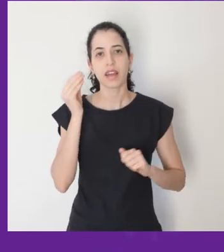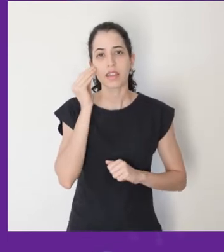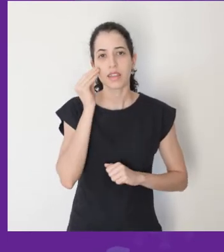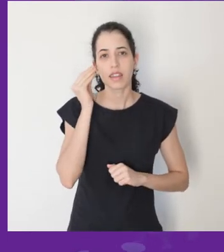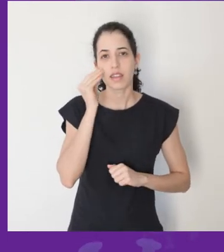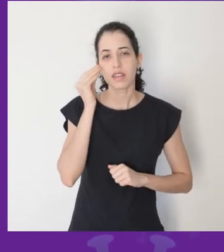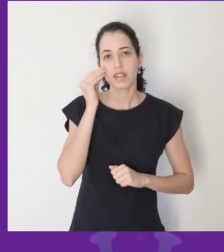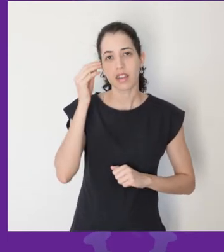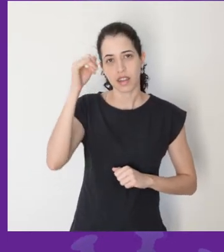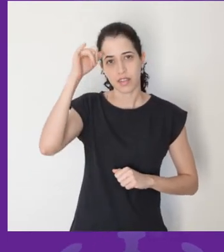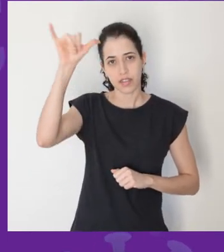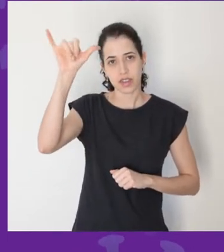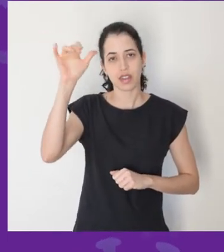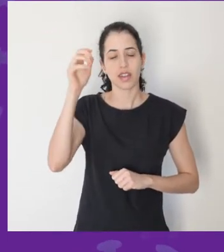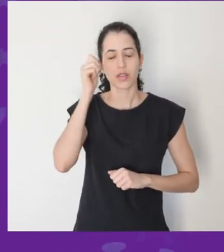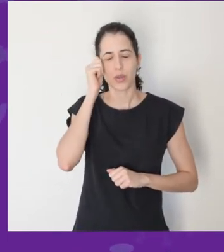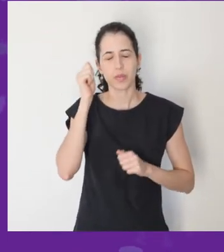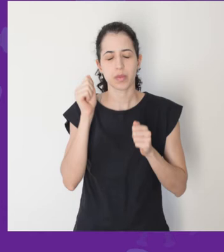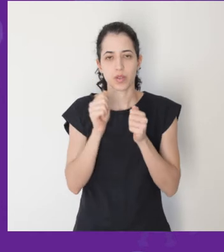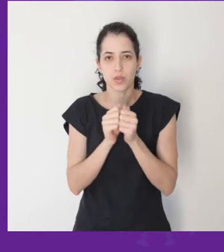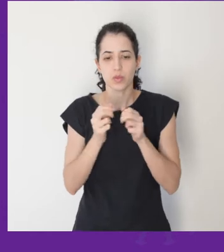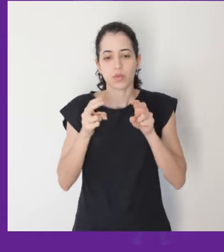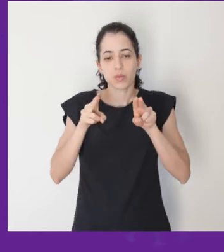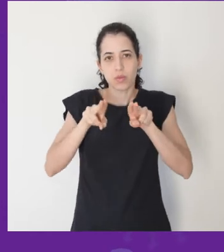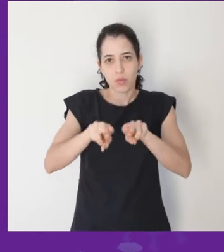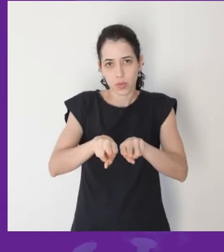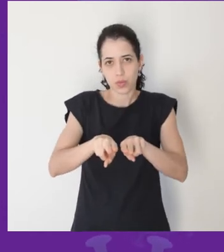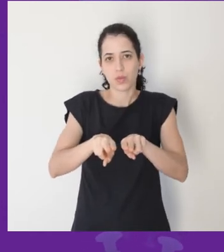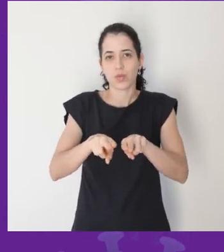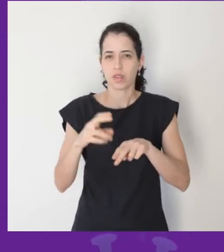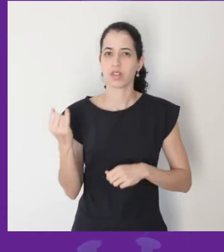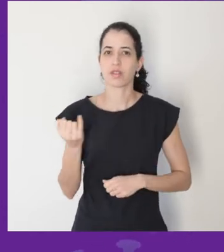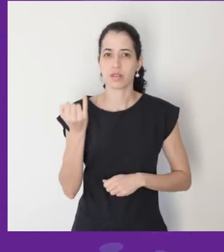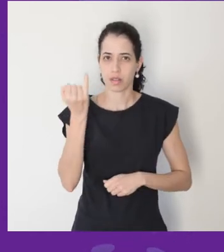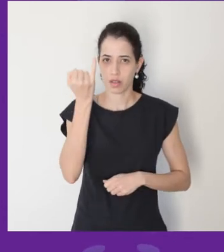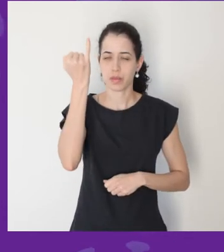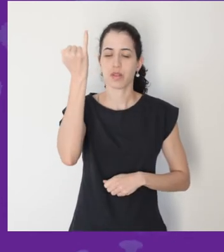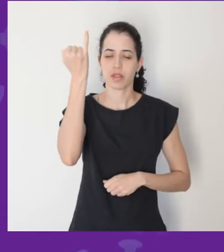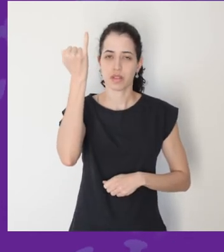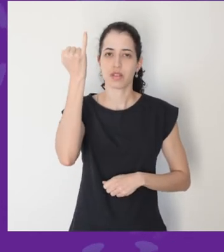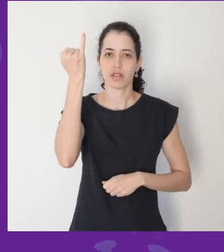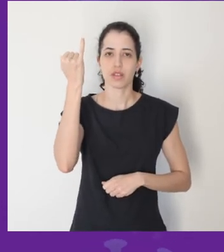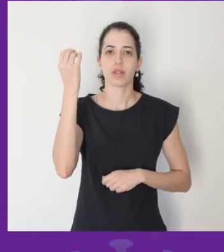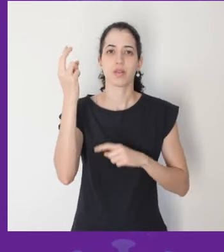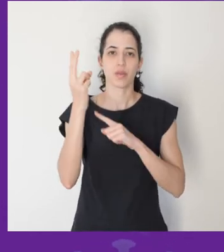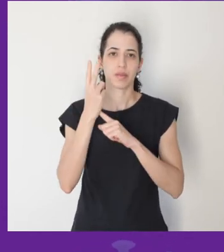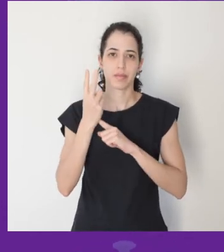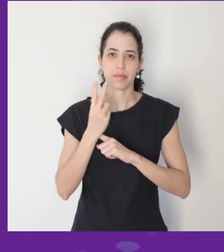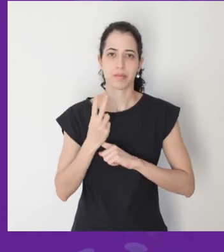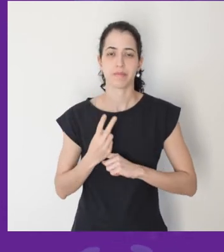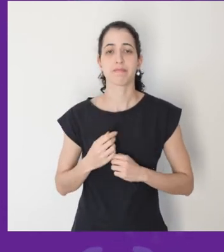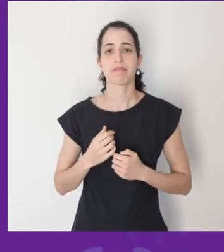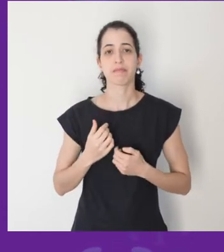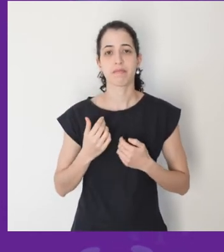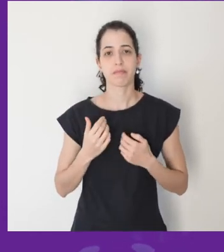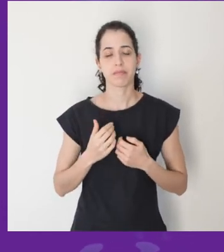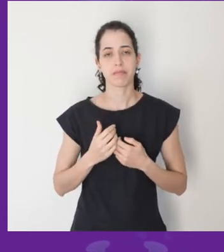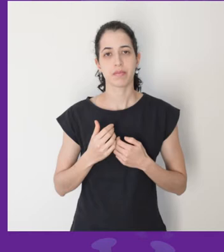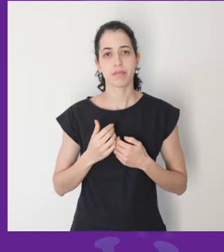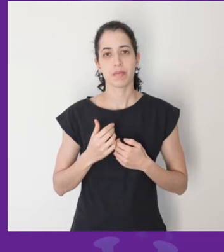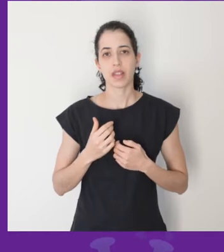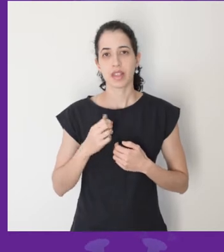físico, se for possível, as pessoas não dormirem juntas, também são coisas importantes que ajudam a prevenir dentro de casa.